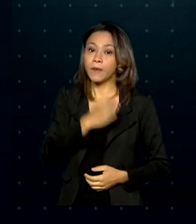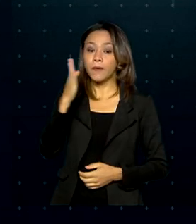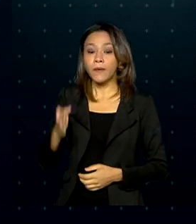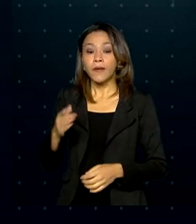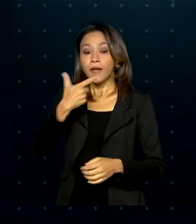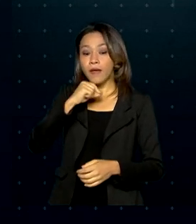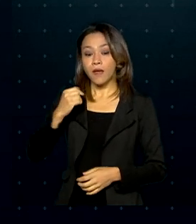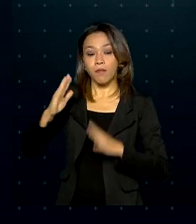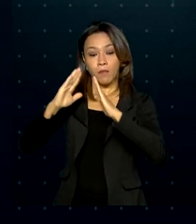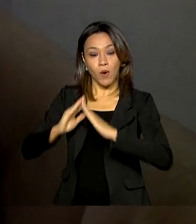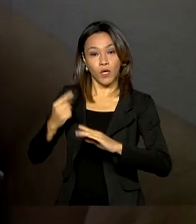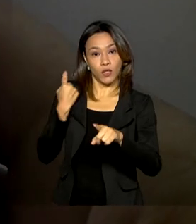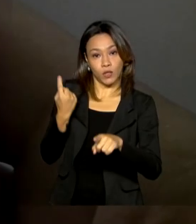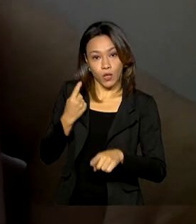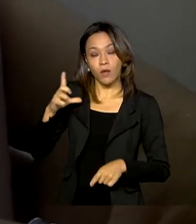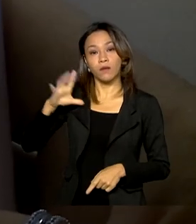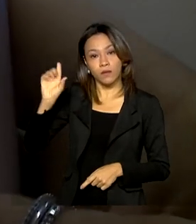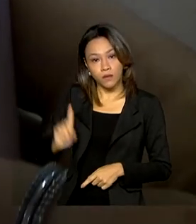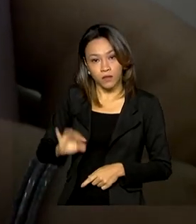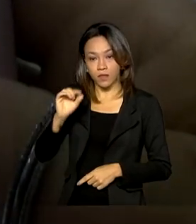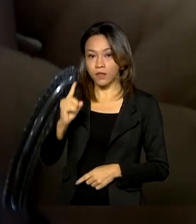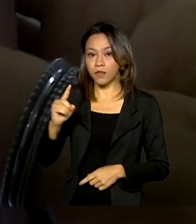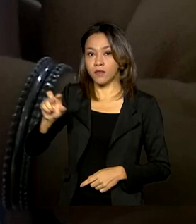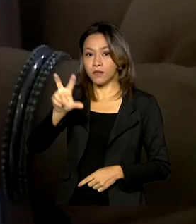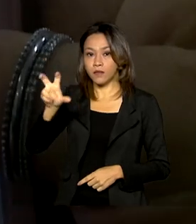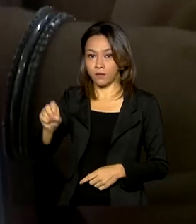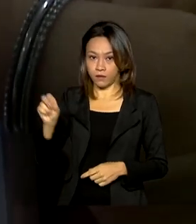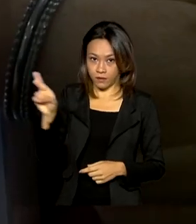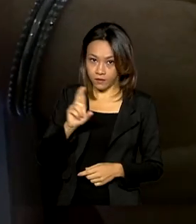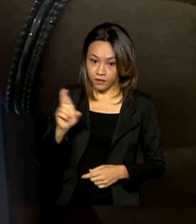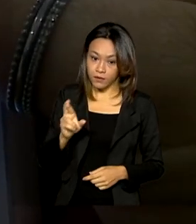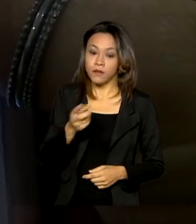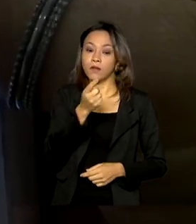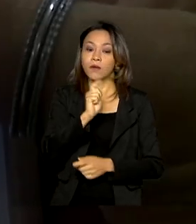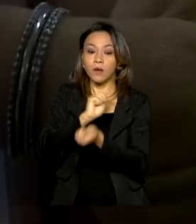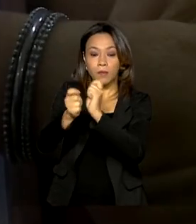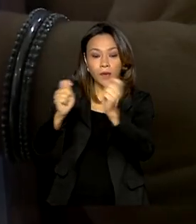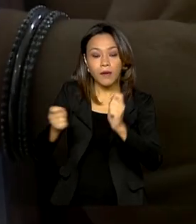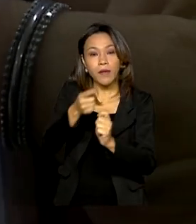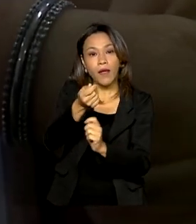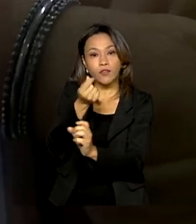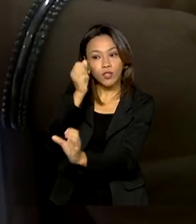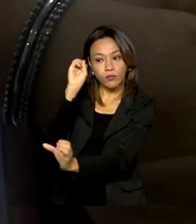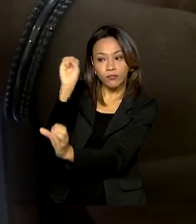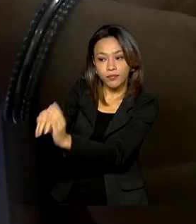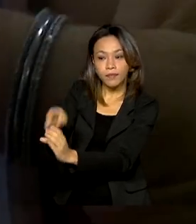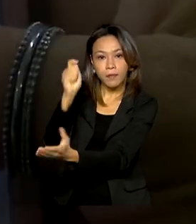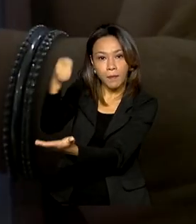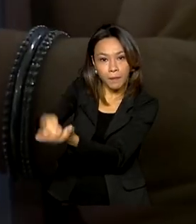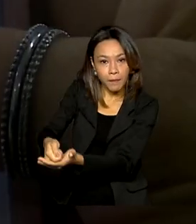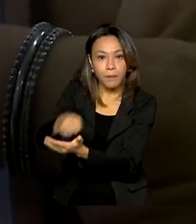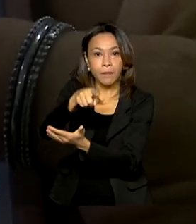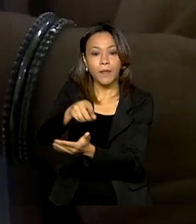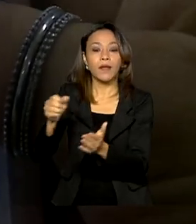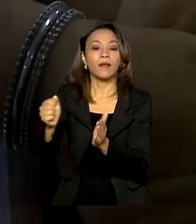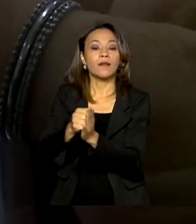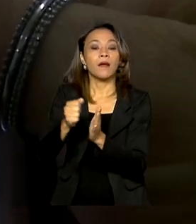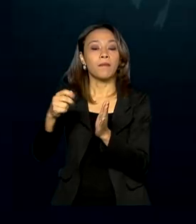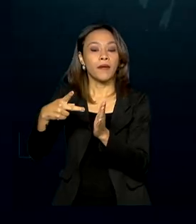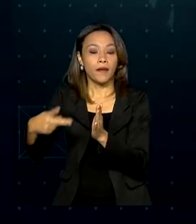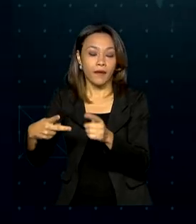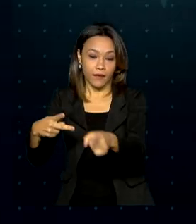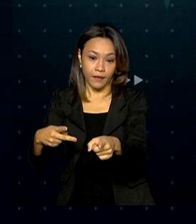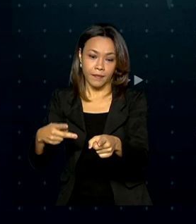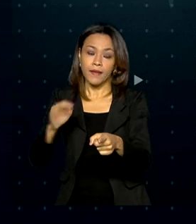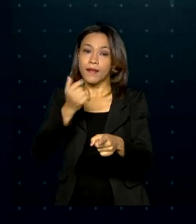150 reais. O pagamento será feito nas contas digitais da Caixa, por meio do aplicativo Caixa Tem.